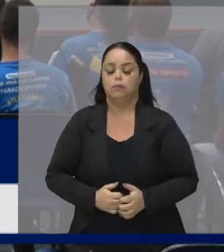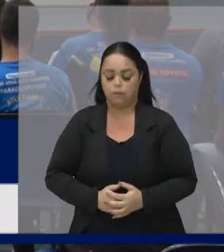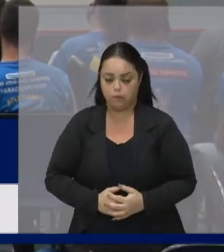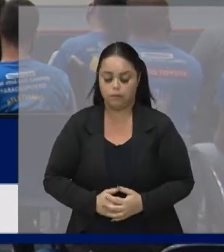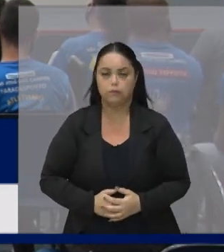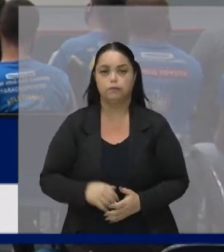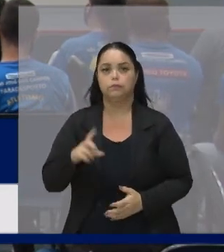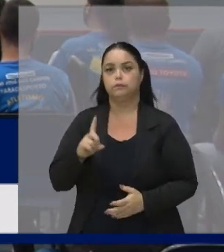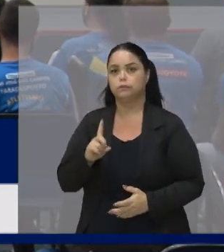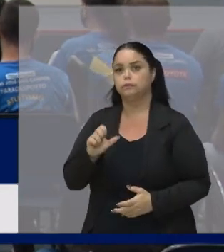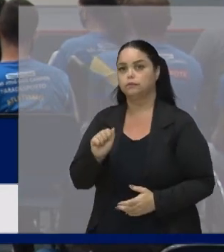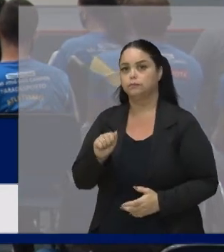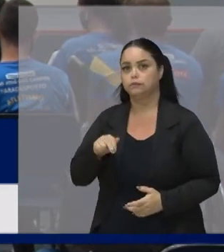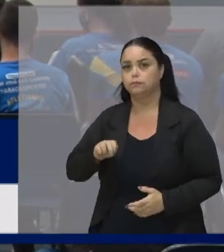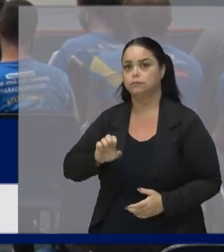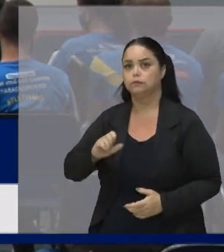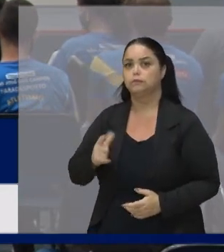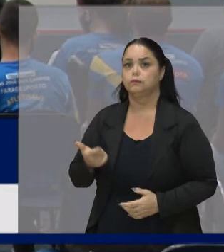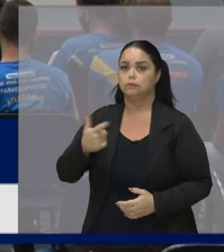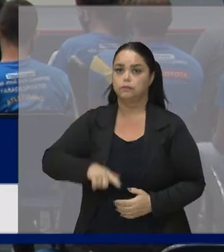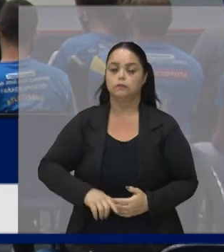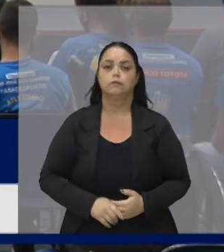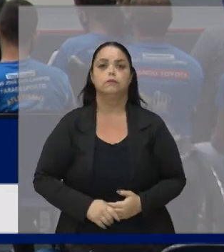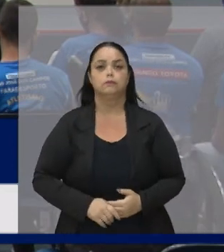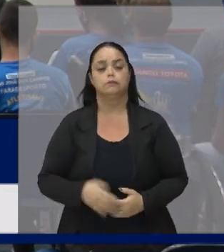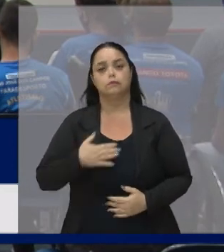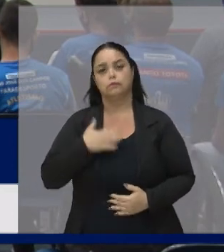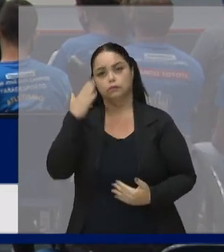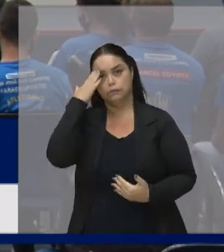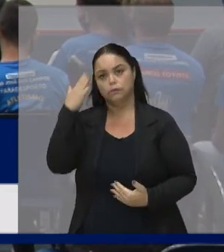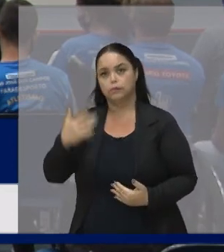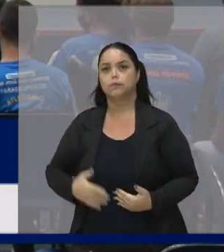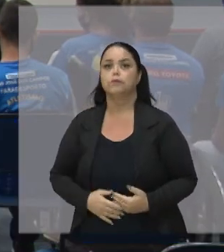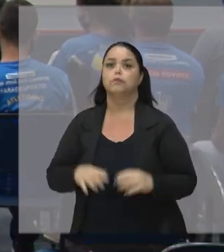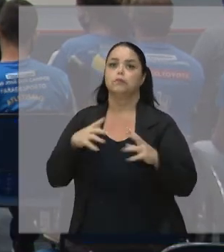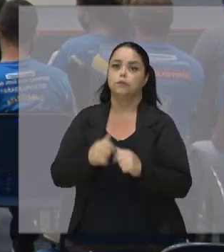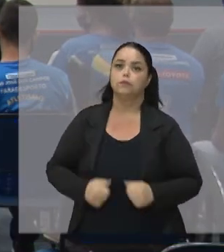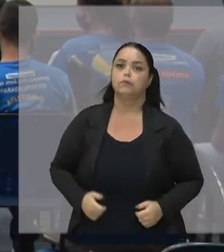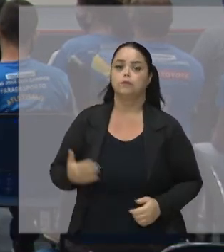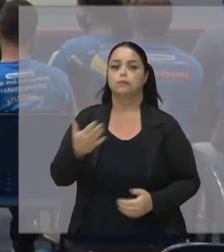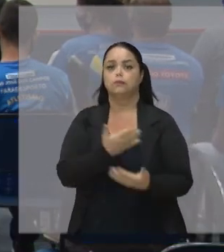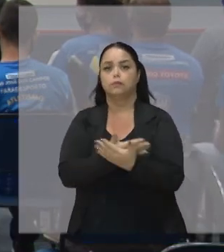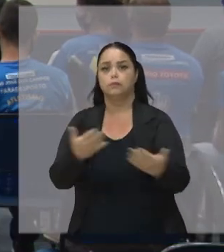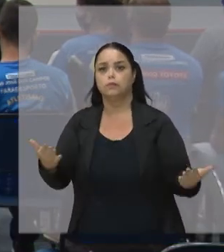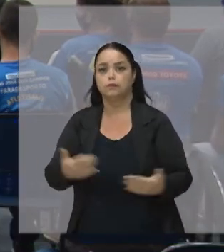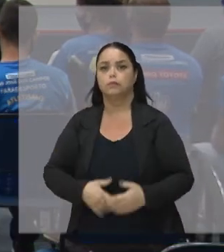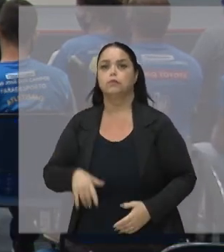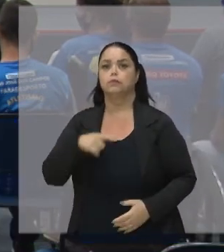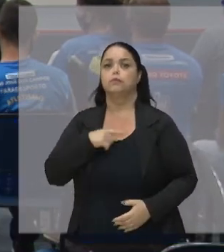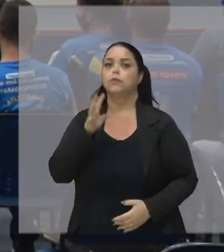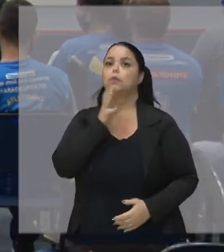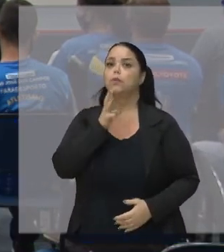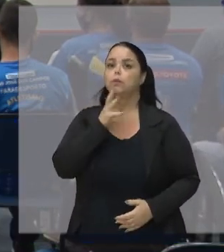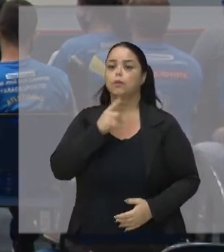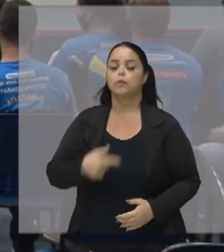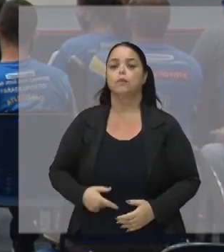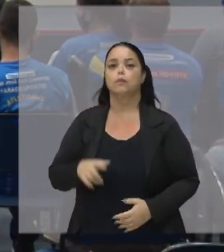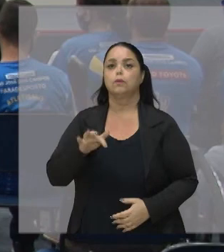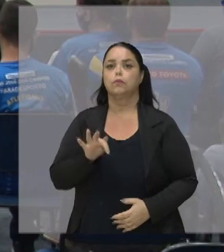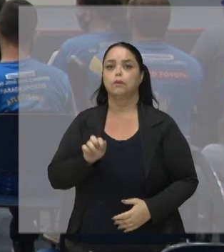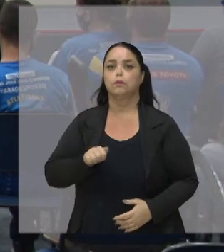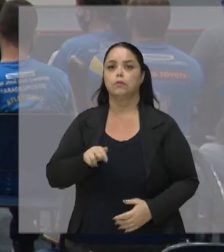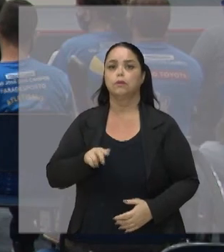Daniel, mais uma vez, fica o meu agradecimento a todos os colegas aqui, tem muita gente conhecida, professor Fernando